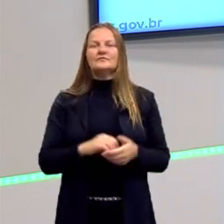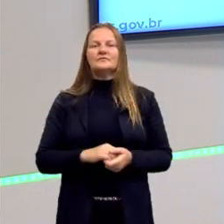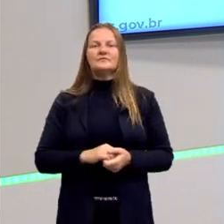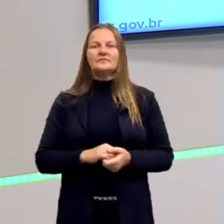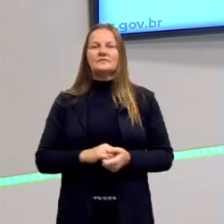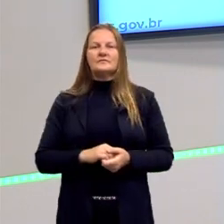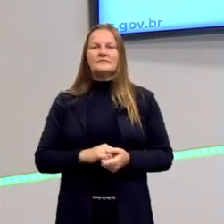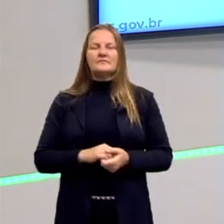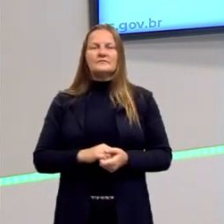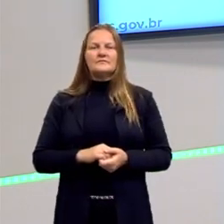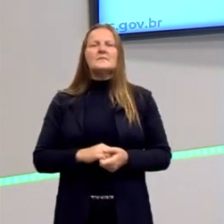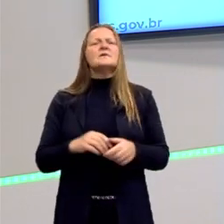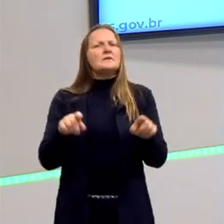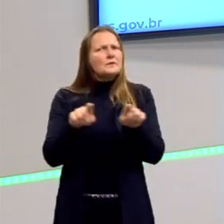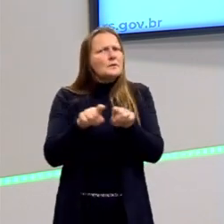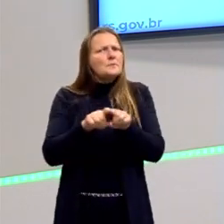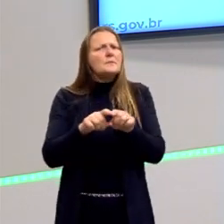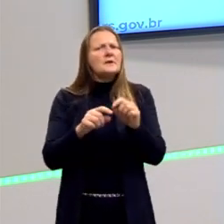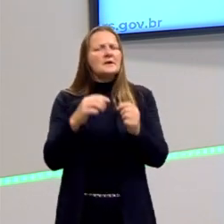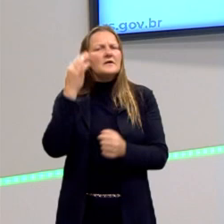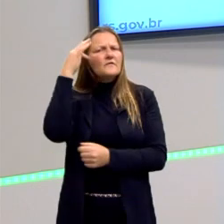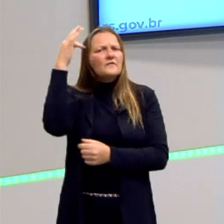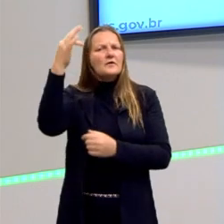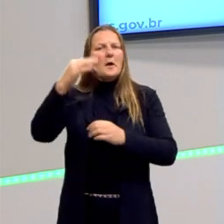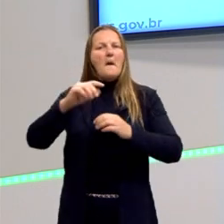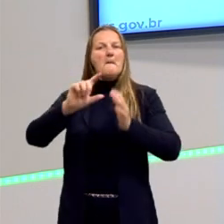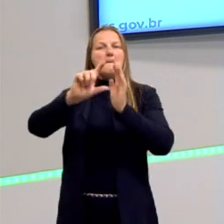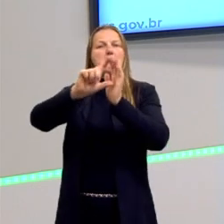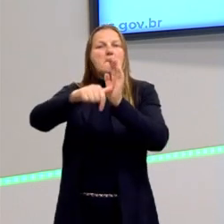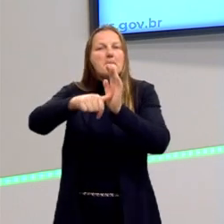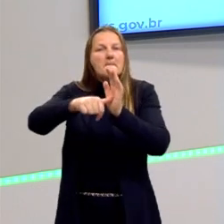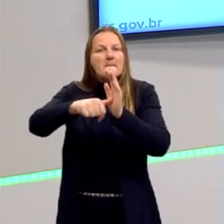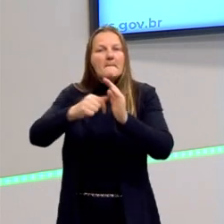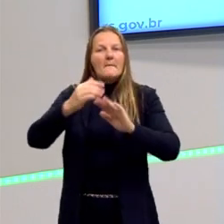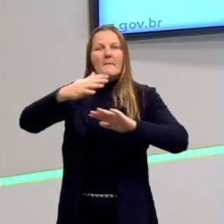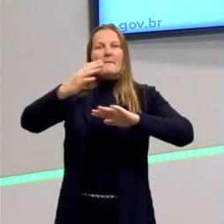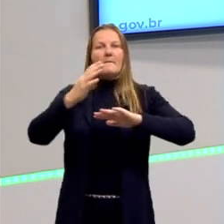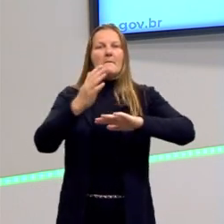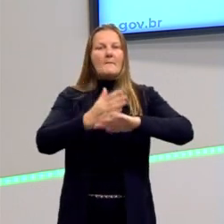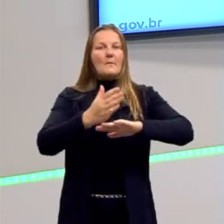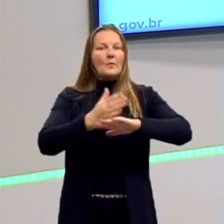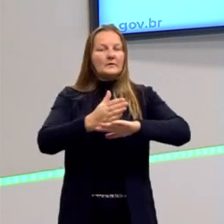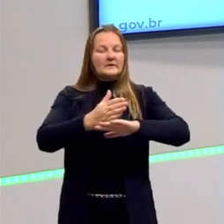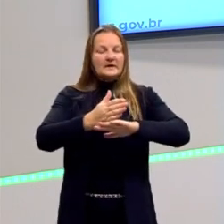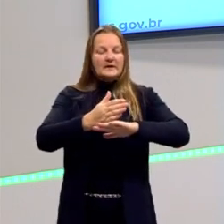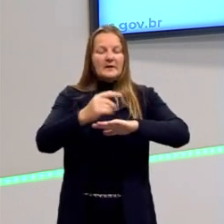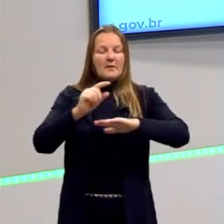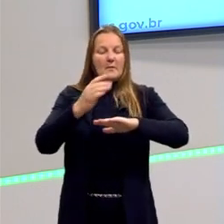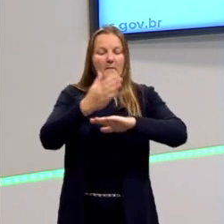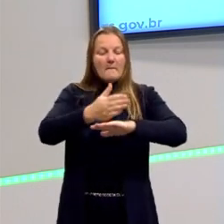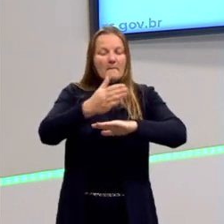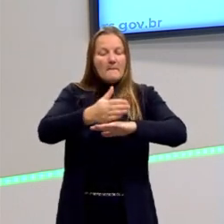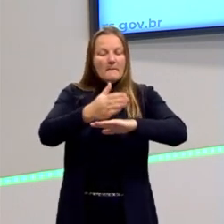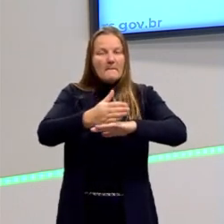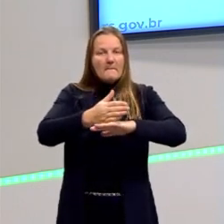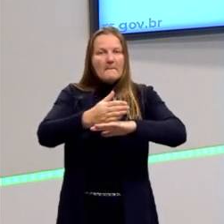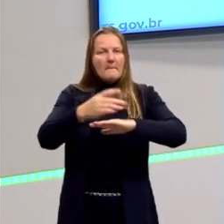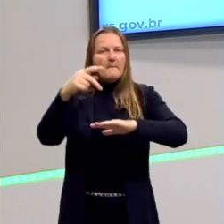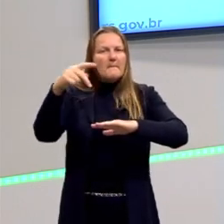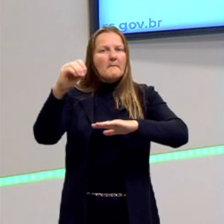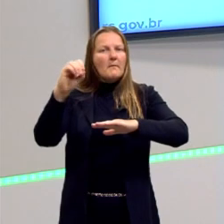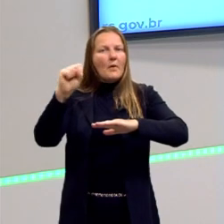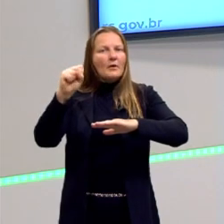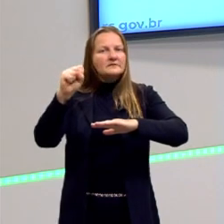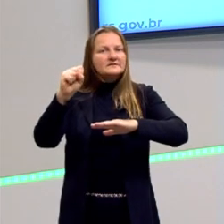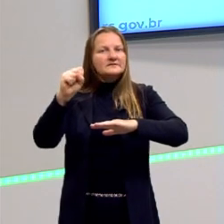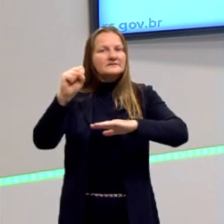Comumente, a gente ouve também esse termo, filosofia pós-moderna. Eu te aconselho a tomar um pouco de cuidado, porque pós significa